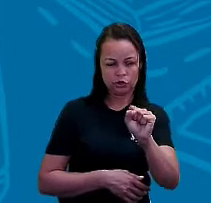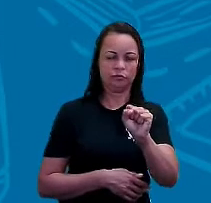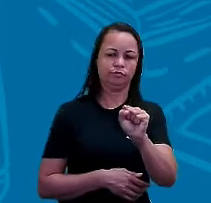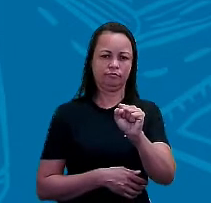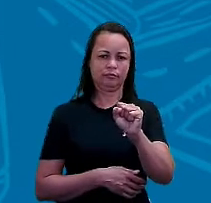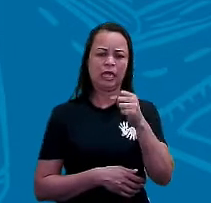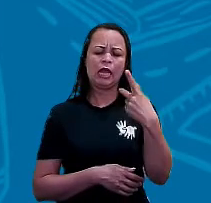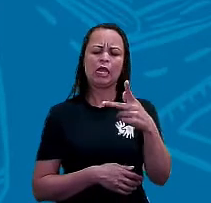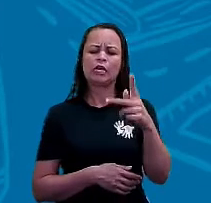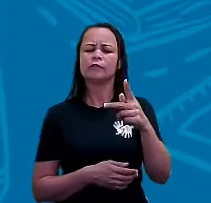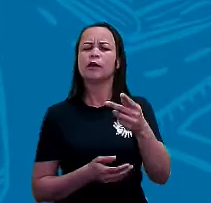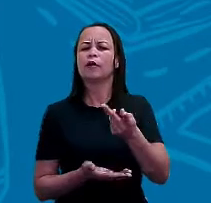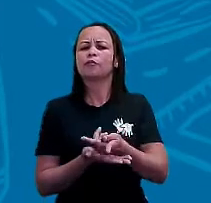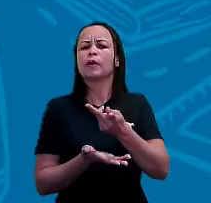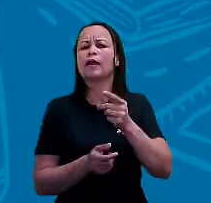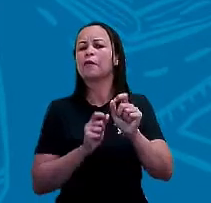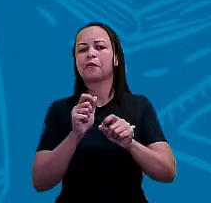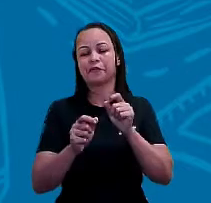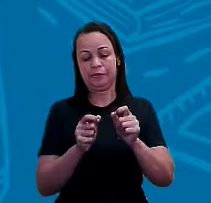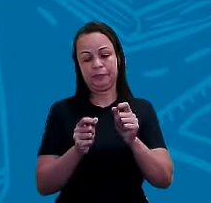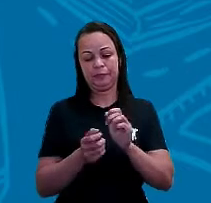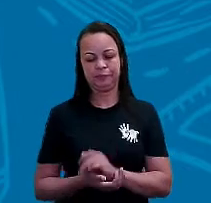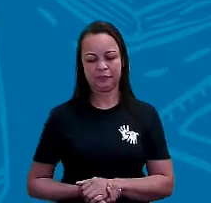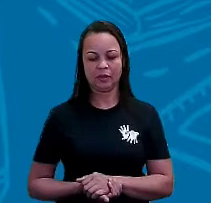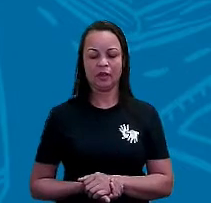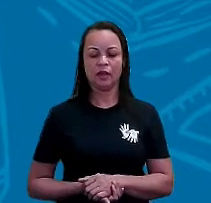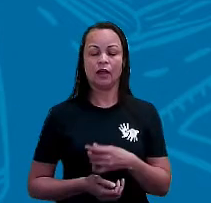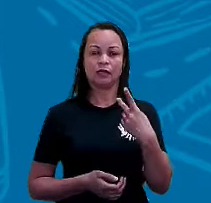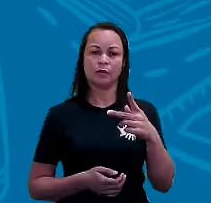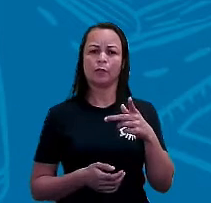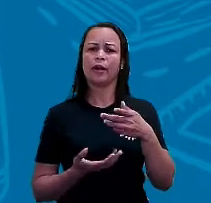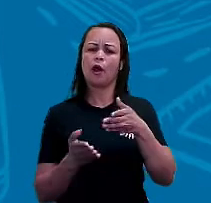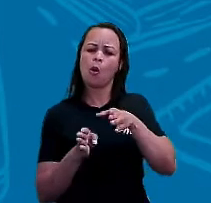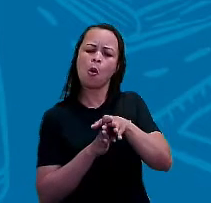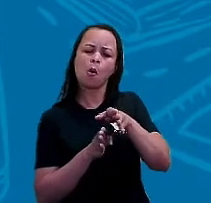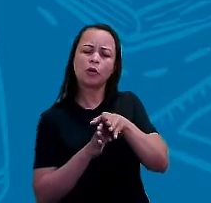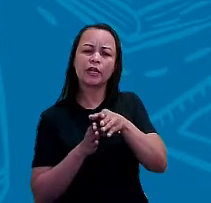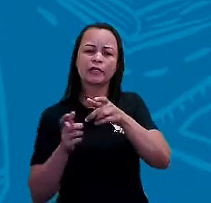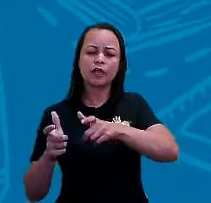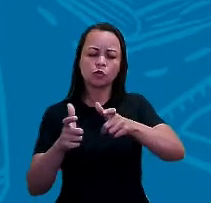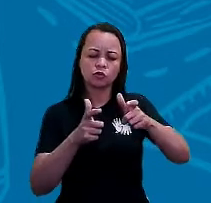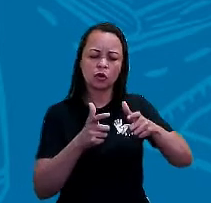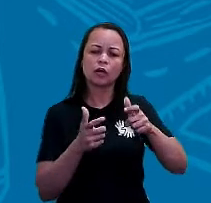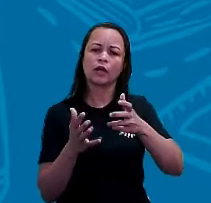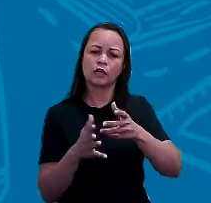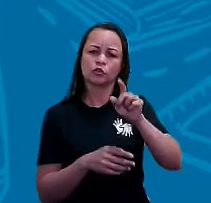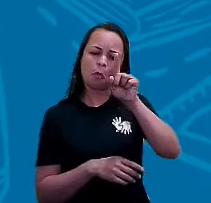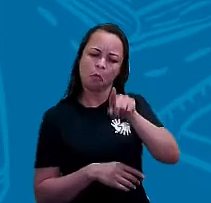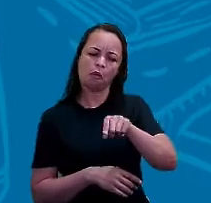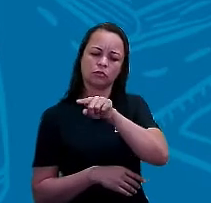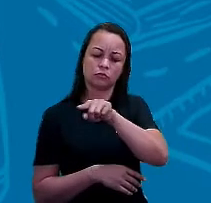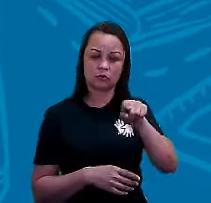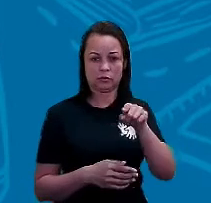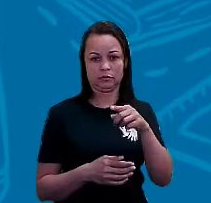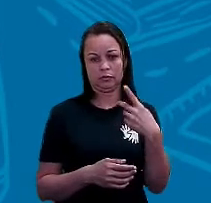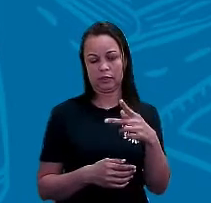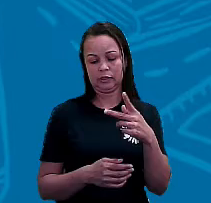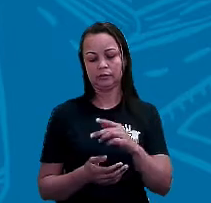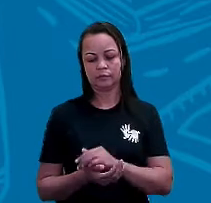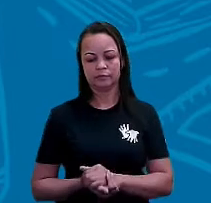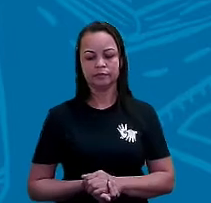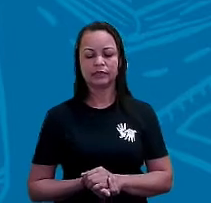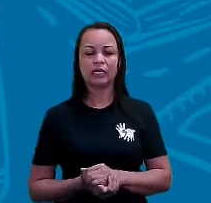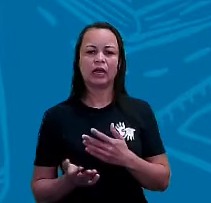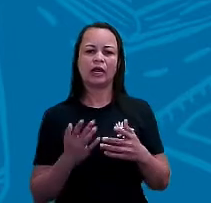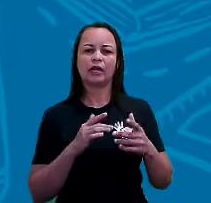que serve essa rosa dos ventos? Justamente para nos orientar, para nos dizer os pontos cardeais, né? Essa rosa dos ventos,